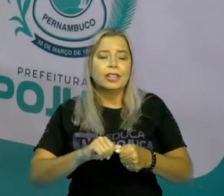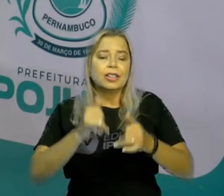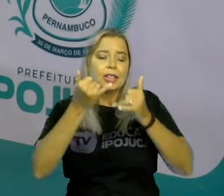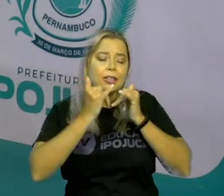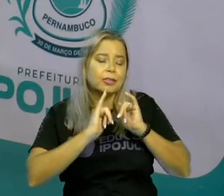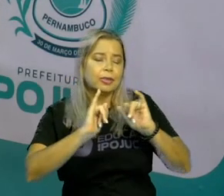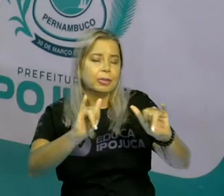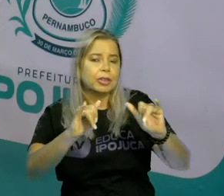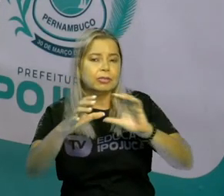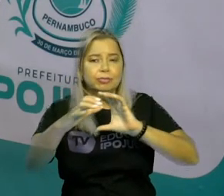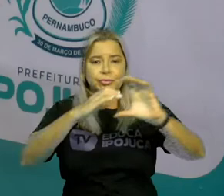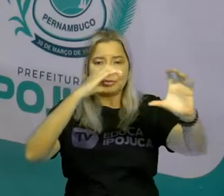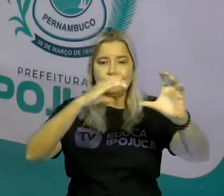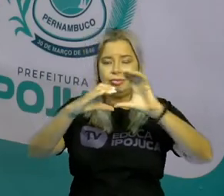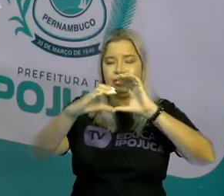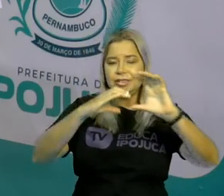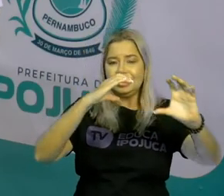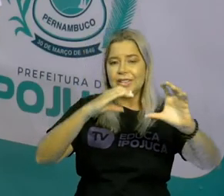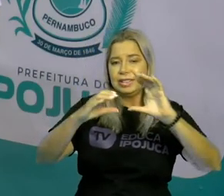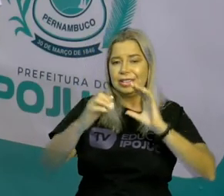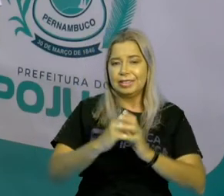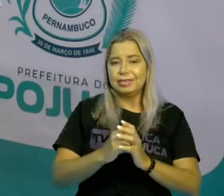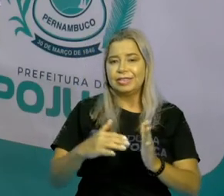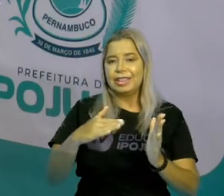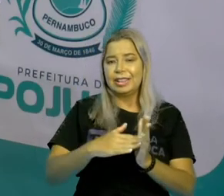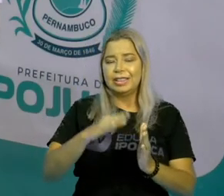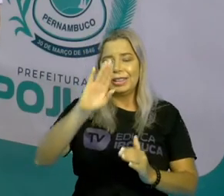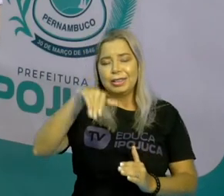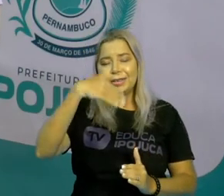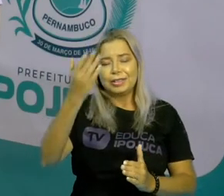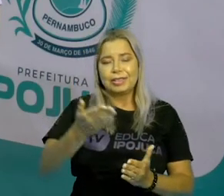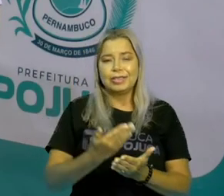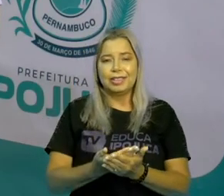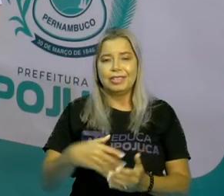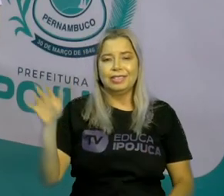processo de comunicação. Até a próxima aula. Grata!